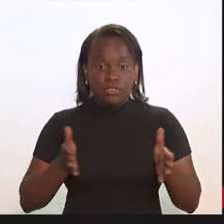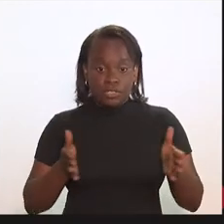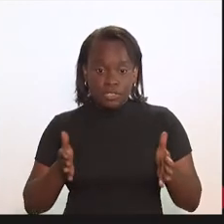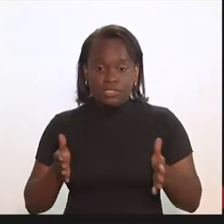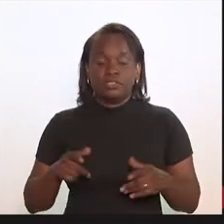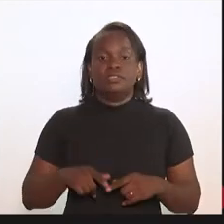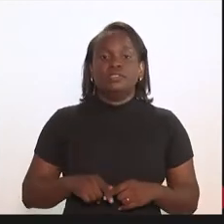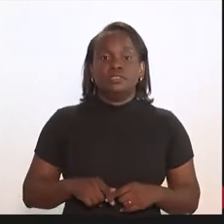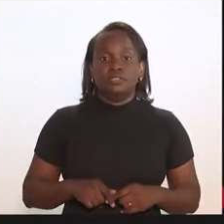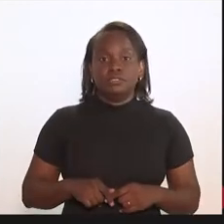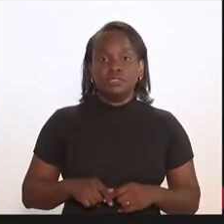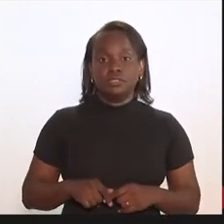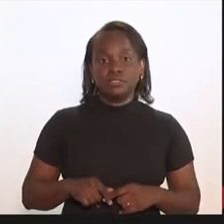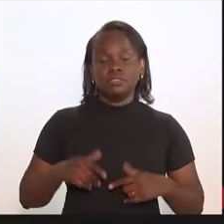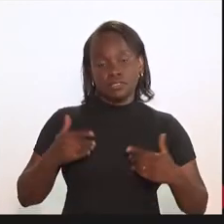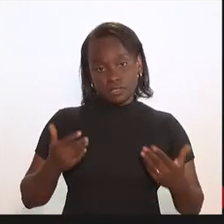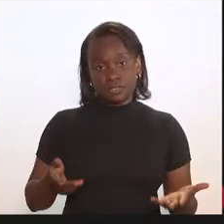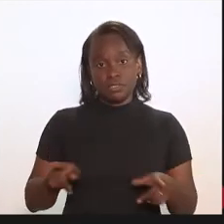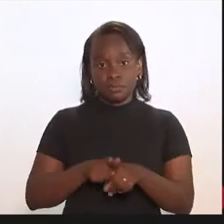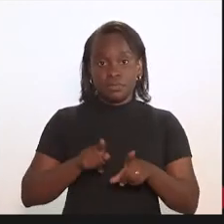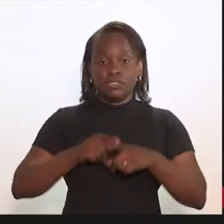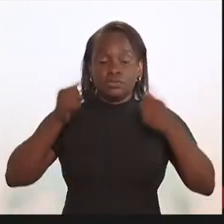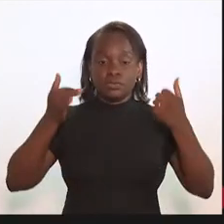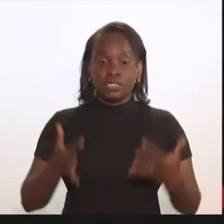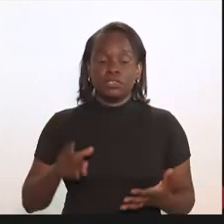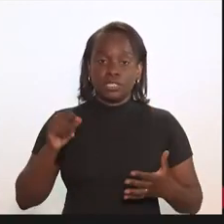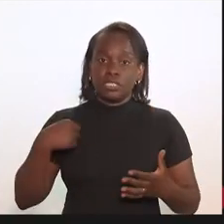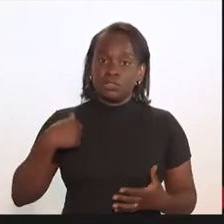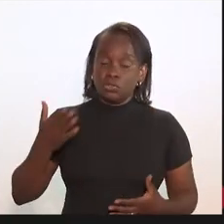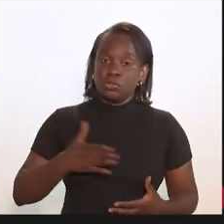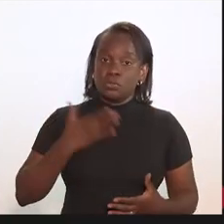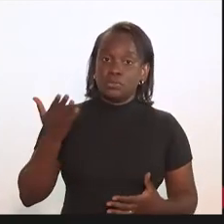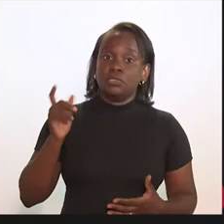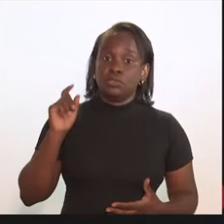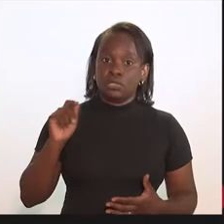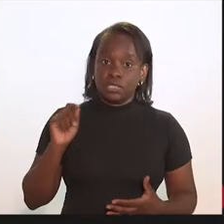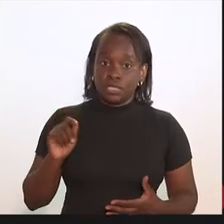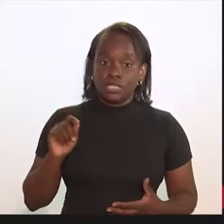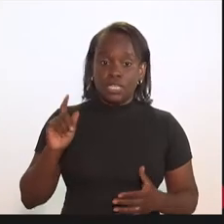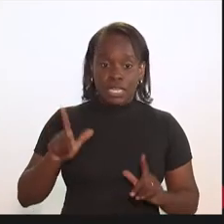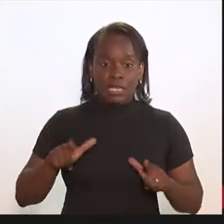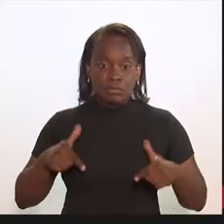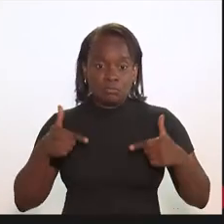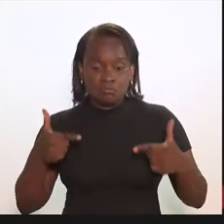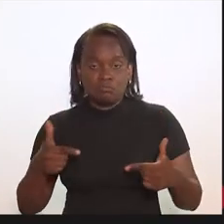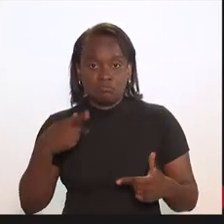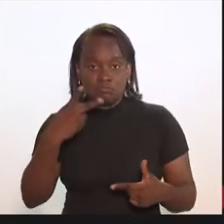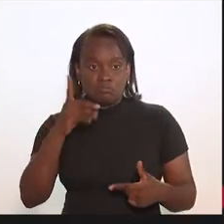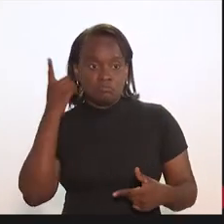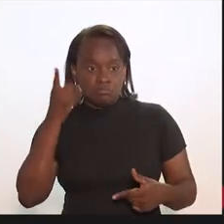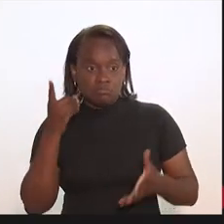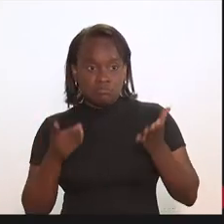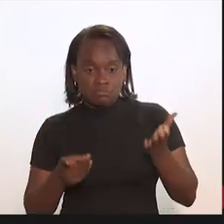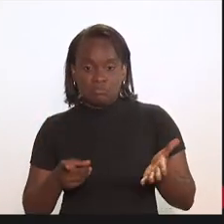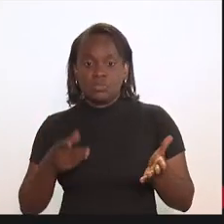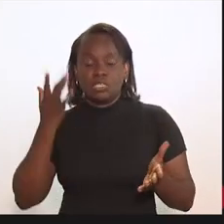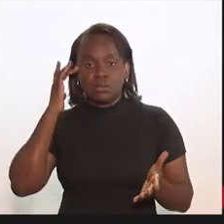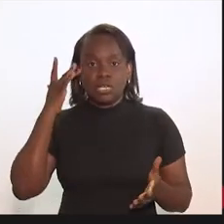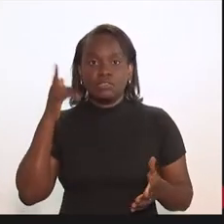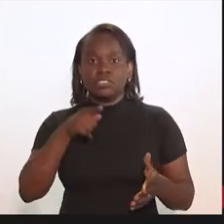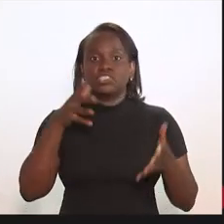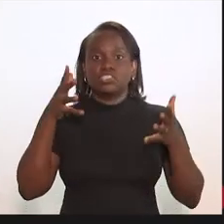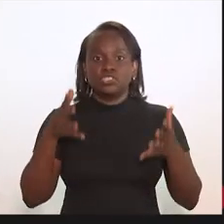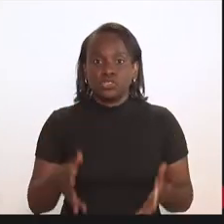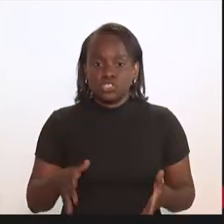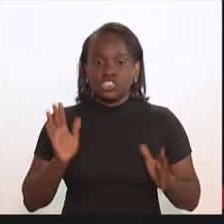desse mandato e dizer que uma das grandes surpresas para mim é a sua atuação, deputada, que eu acho que você